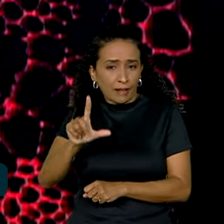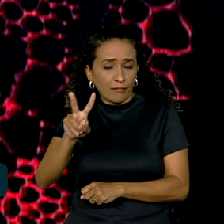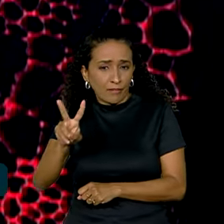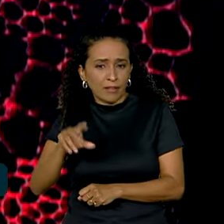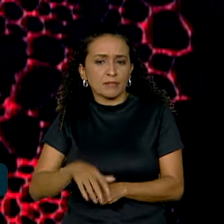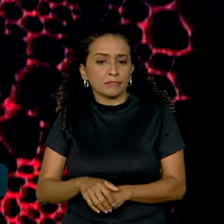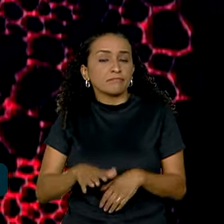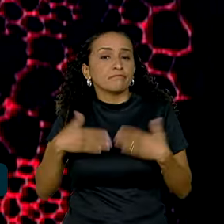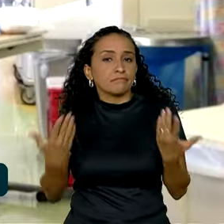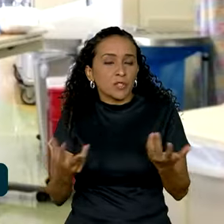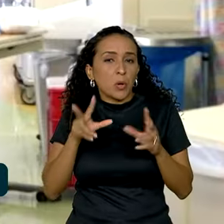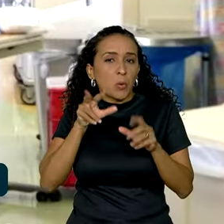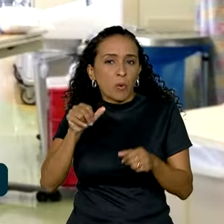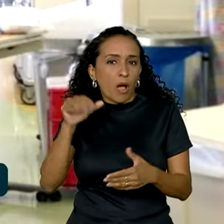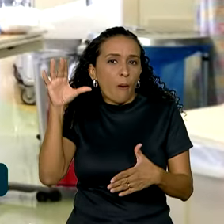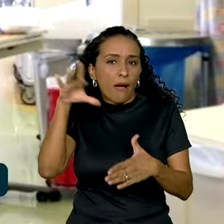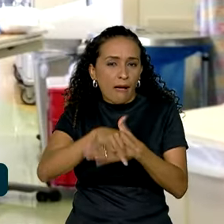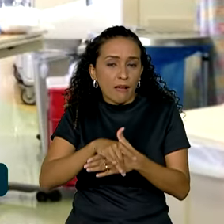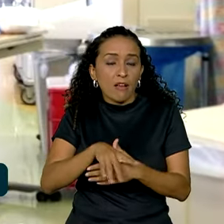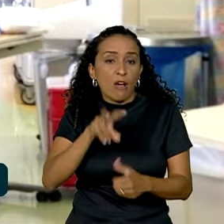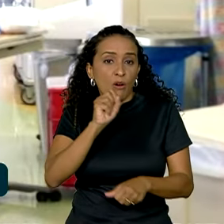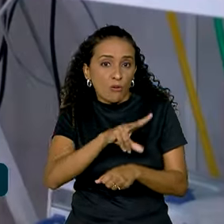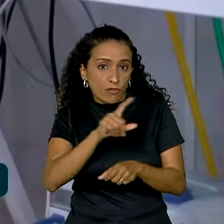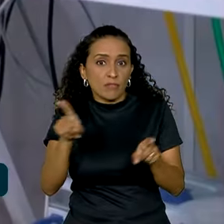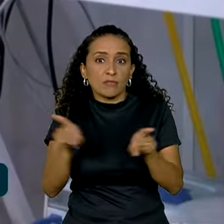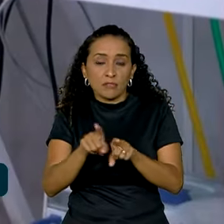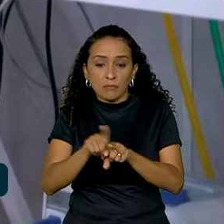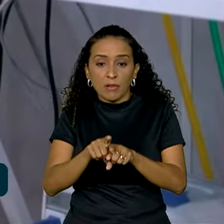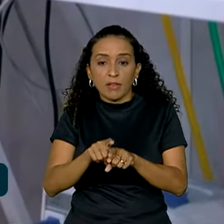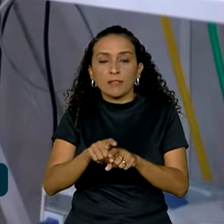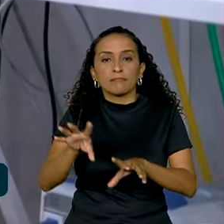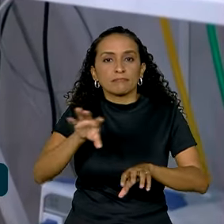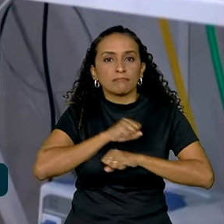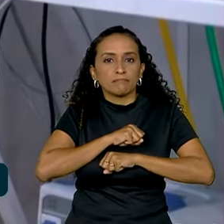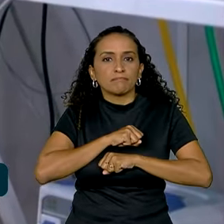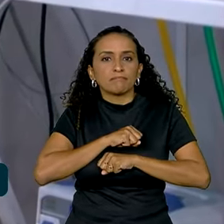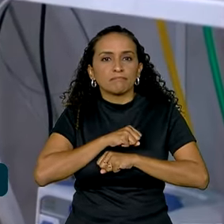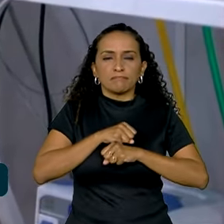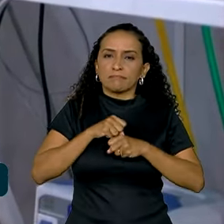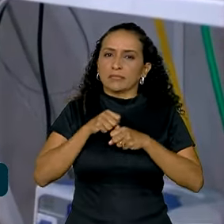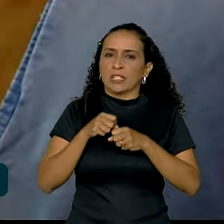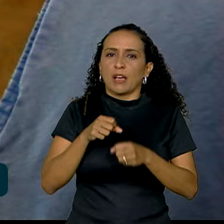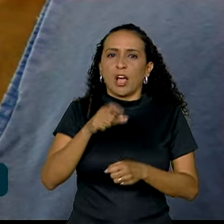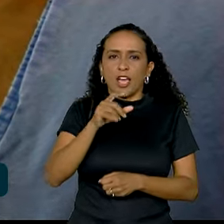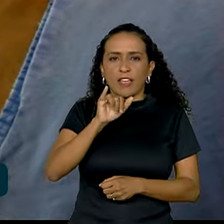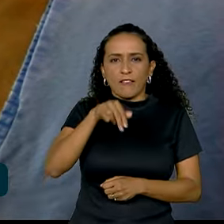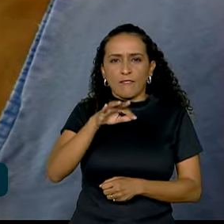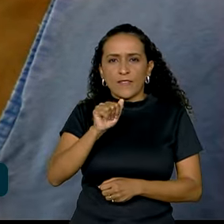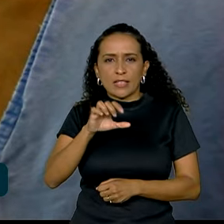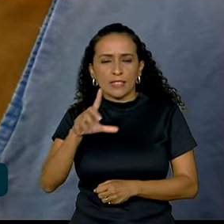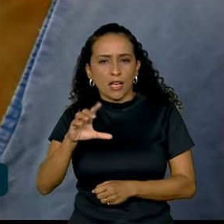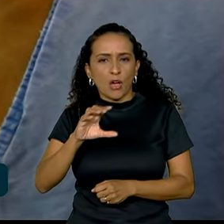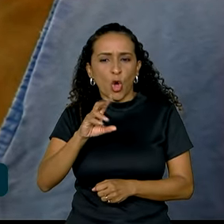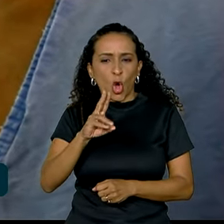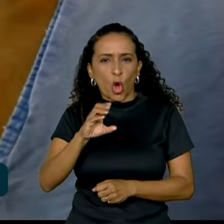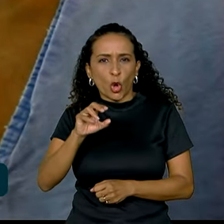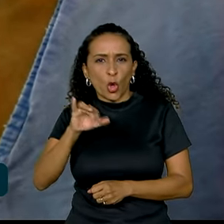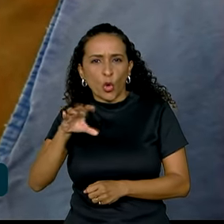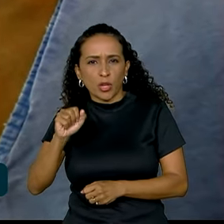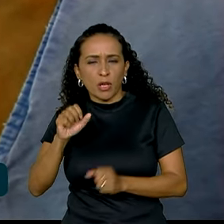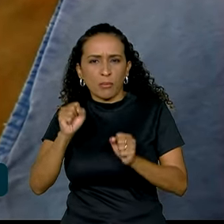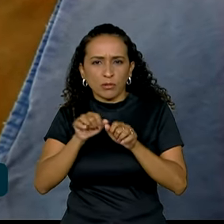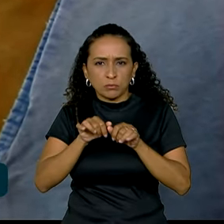Assim como a AIDS, esse vírus provoca infecção crônica progressiva. Pode ser transmitido